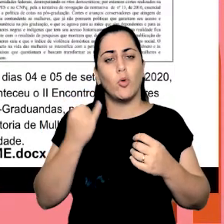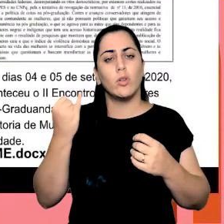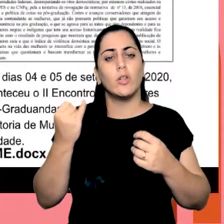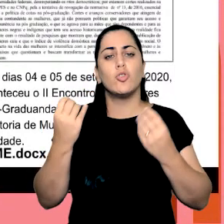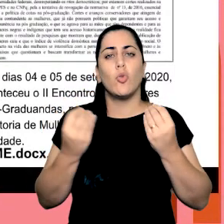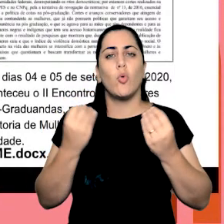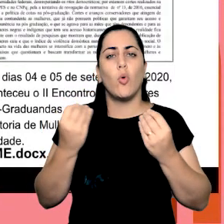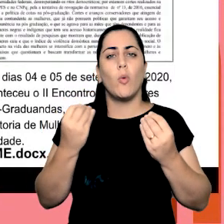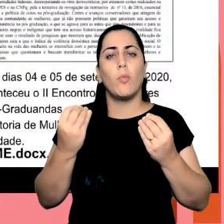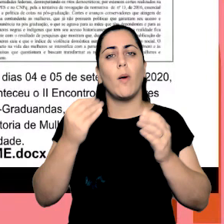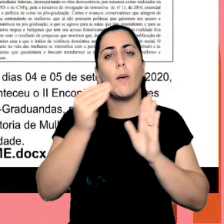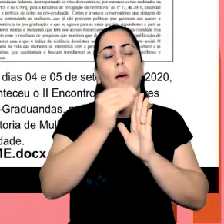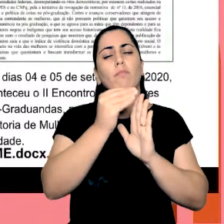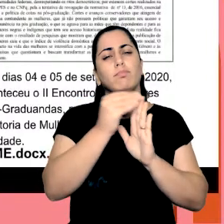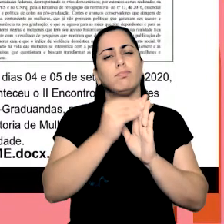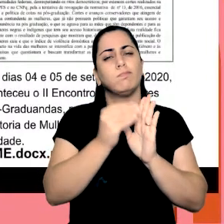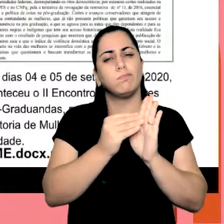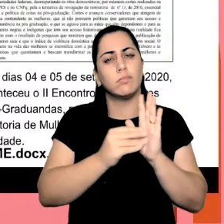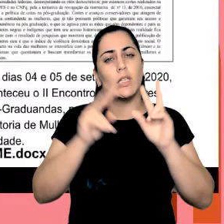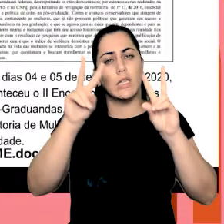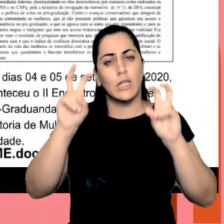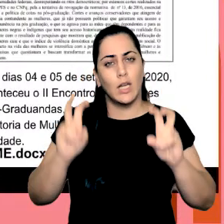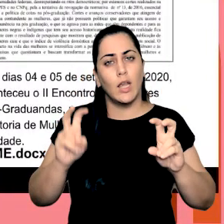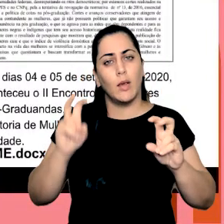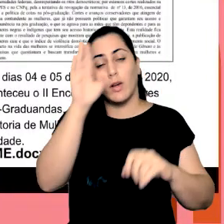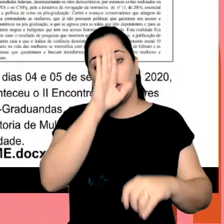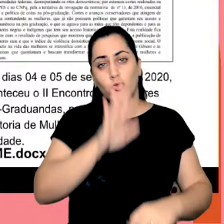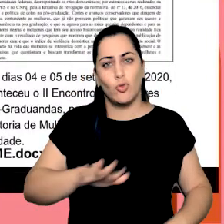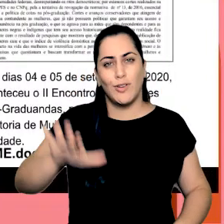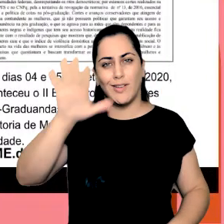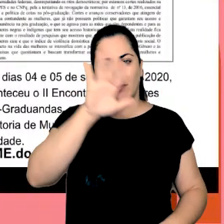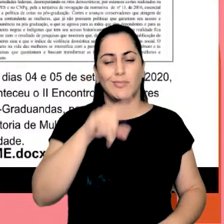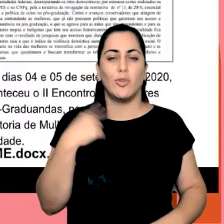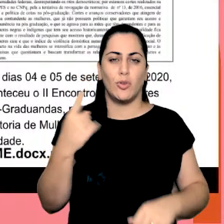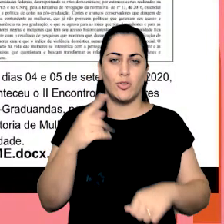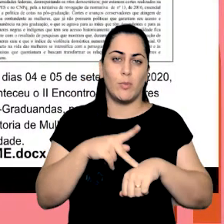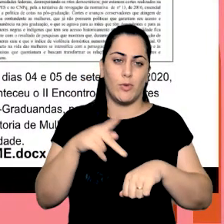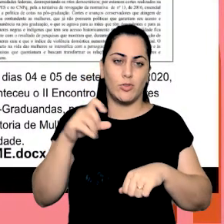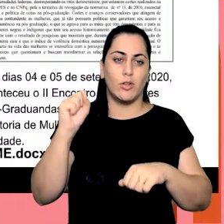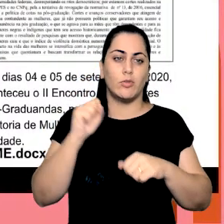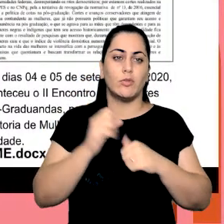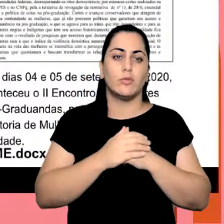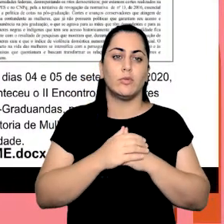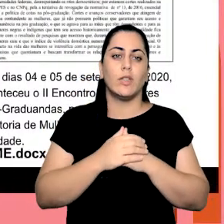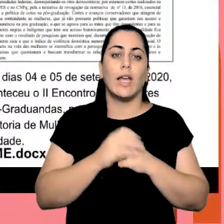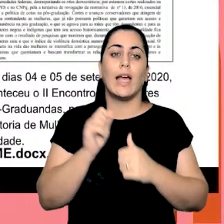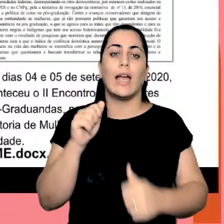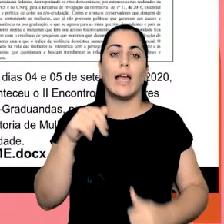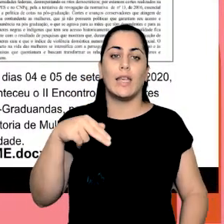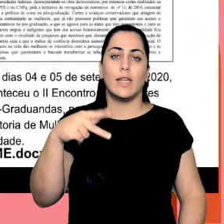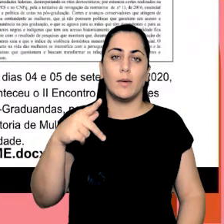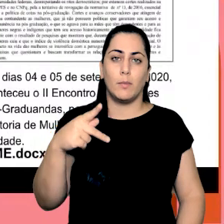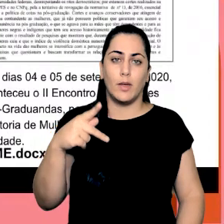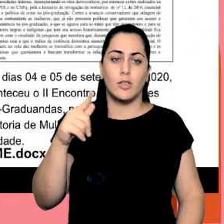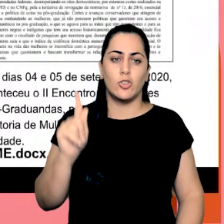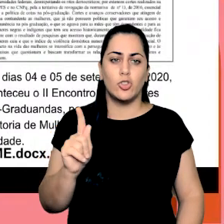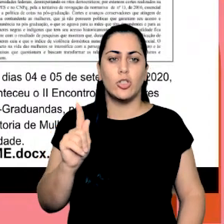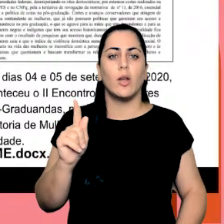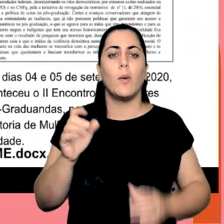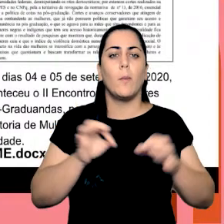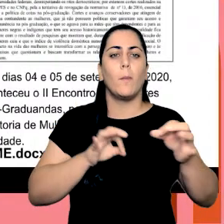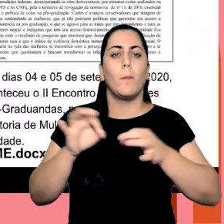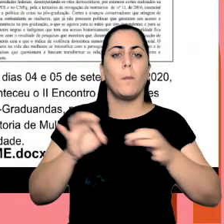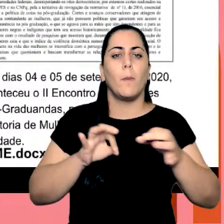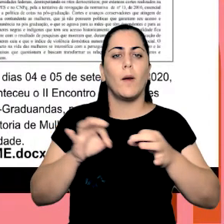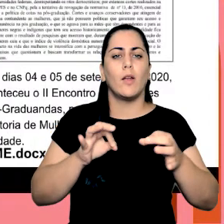fortalecimento das pautas nacionais para as mulheres nós da pós-graduação é a NPG construiu o plano emergencial